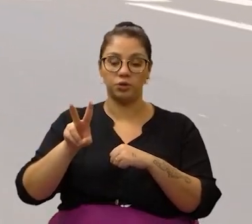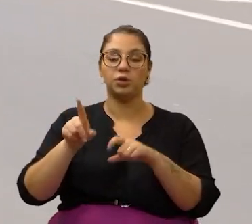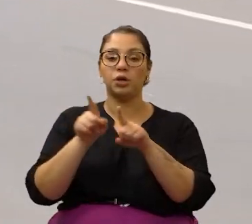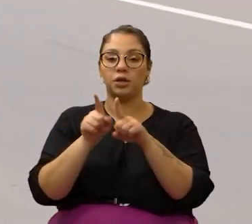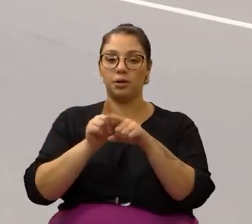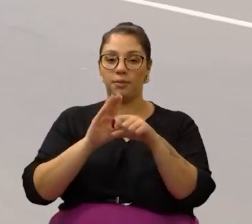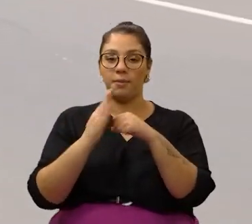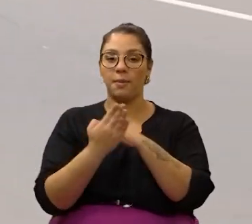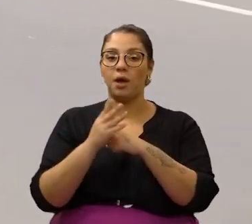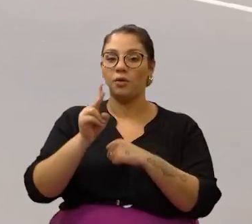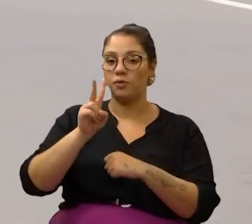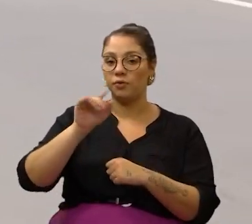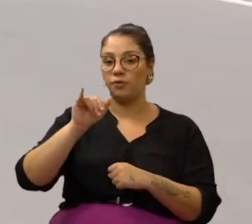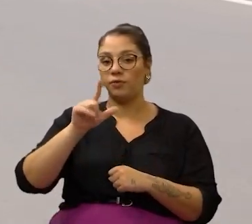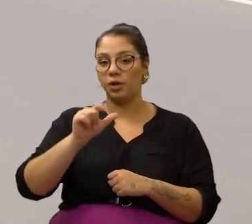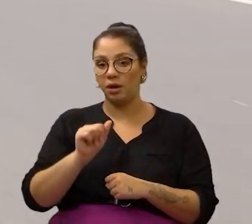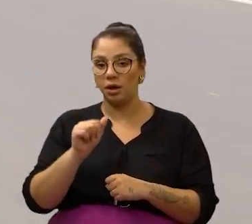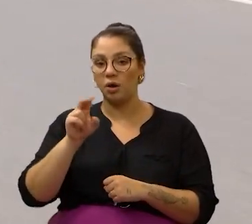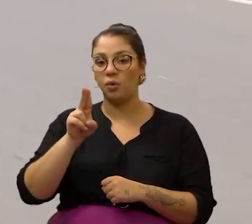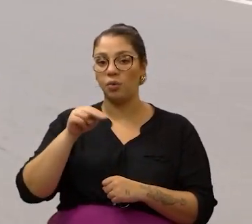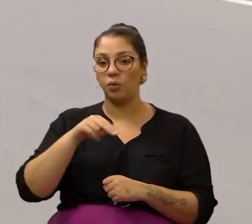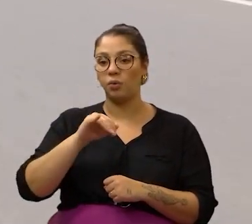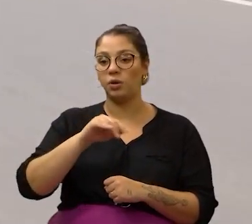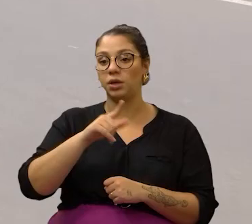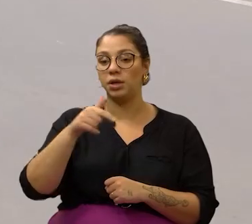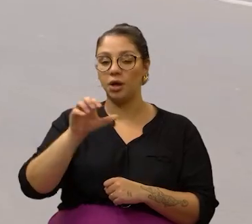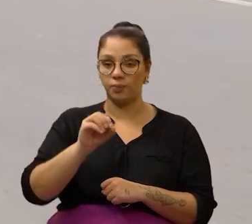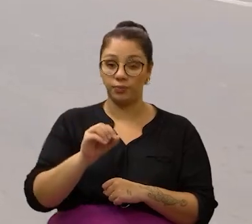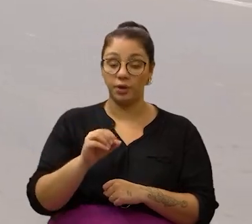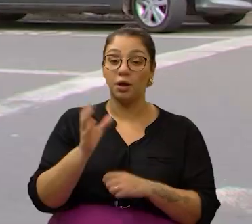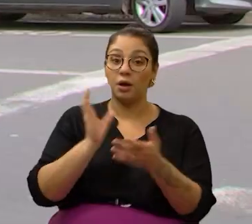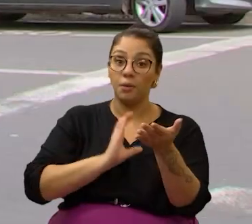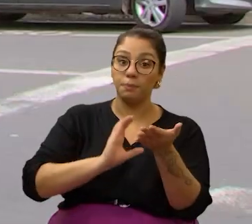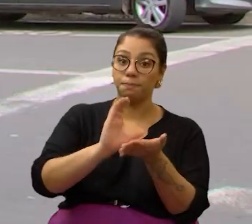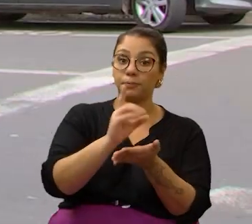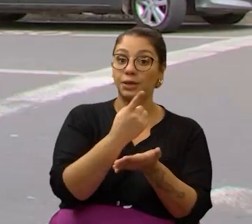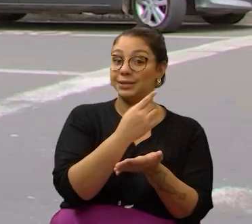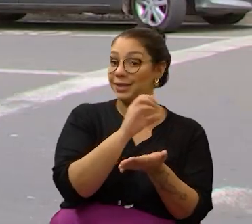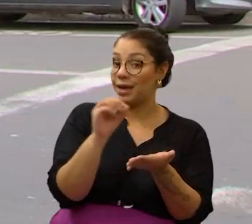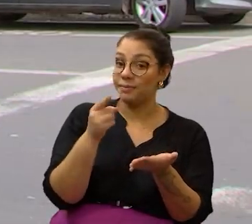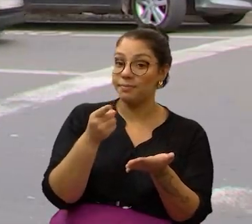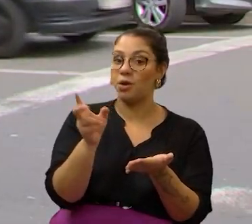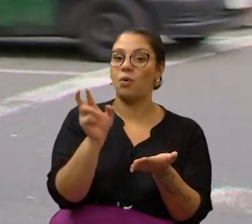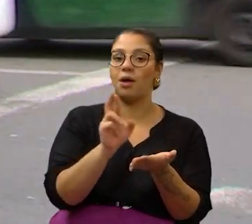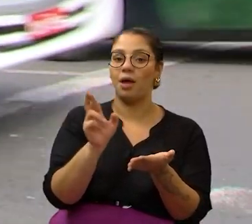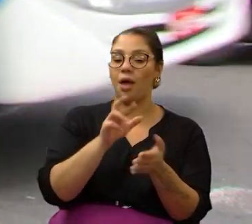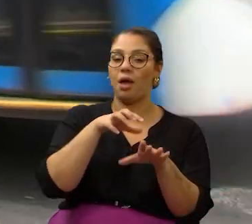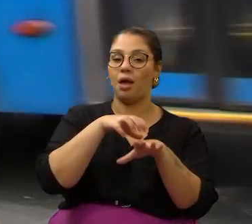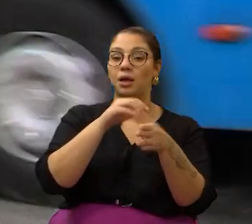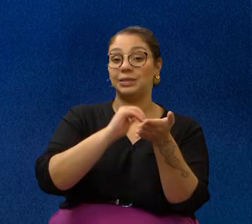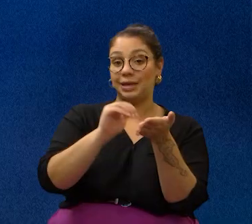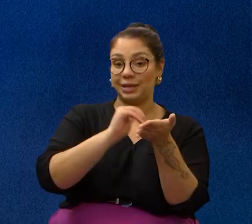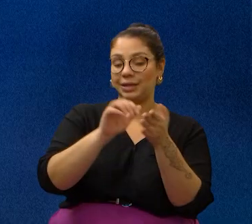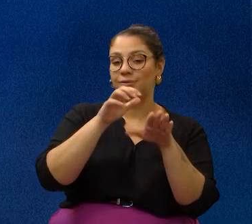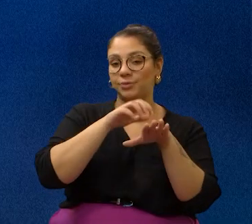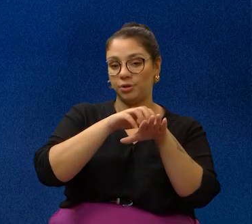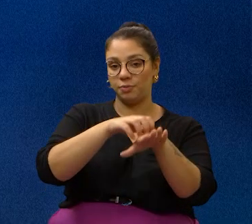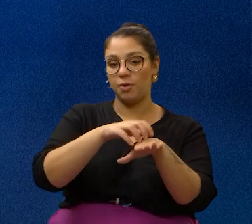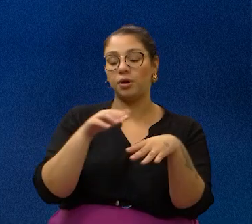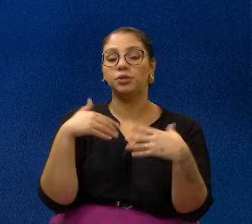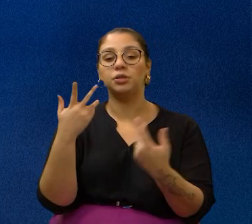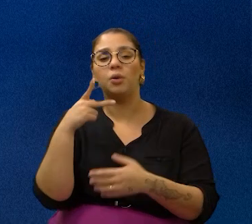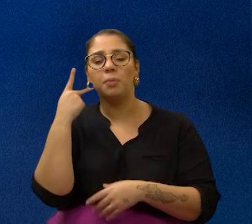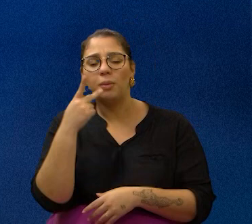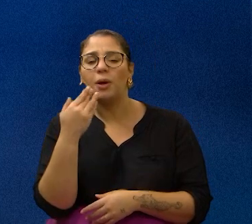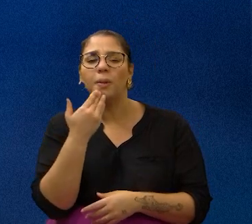entorno da Vila União. Uma delas é no valor de R 100 mil, para a Secretaria Municipal de Transportes. Por isso, o